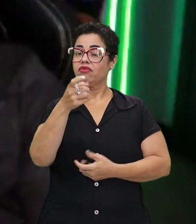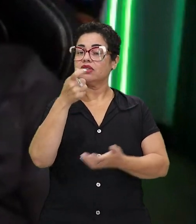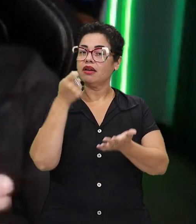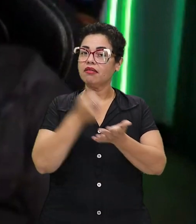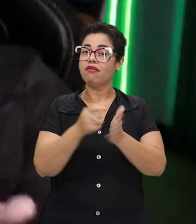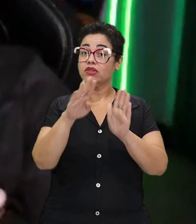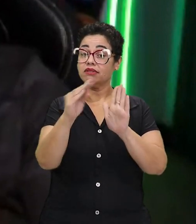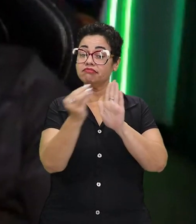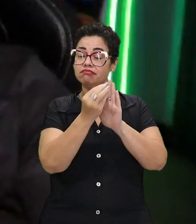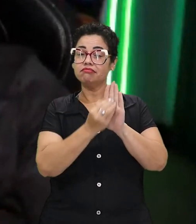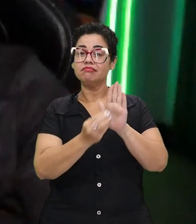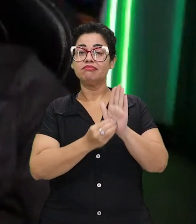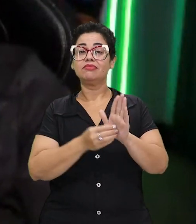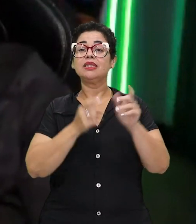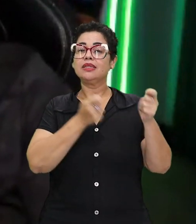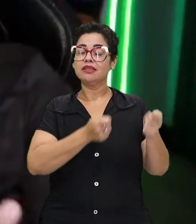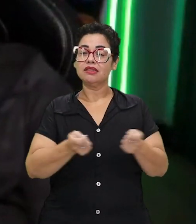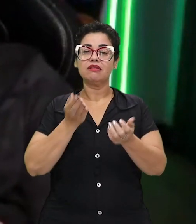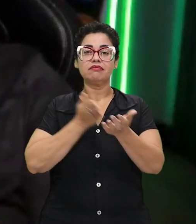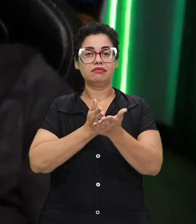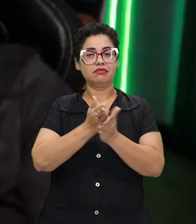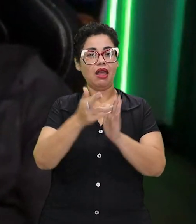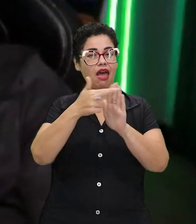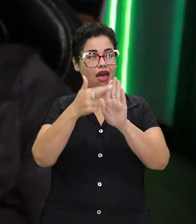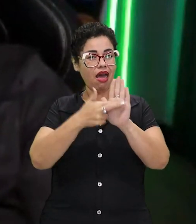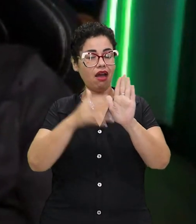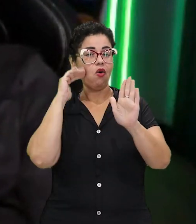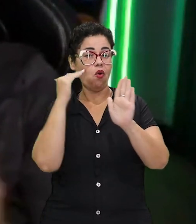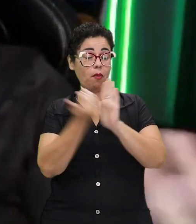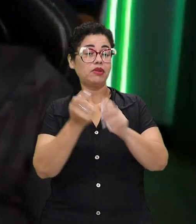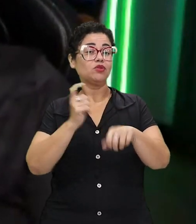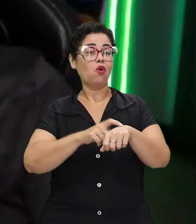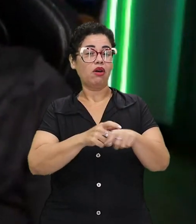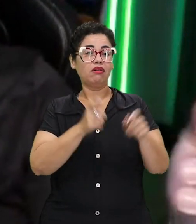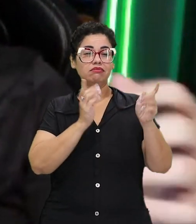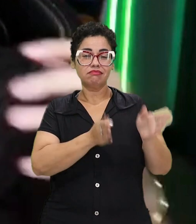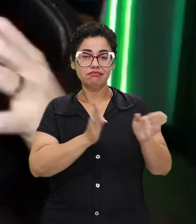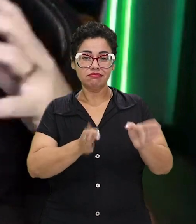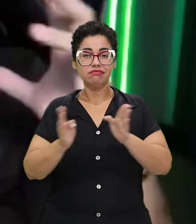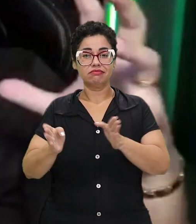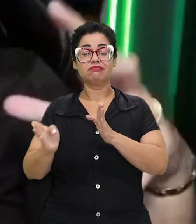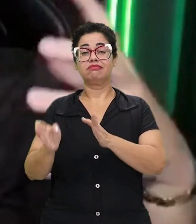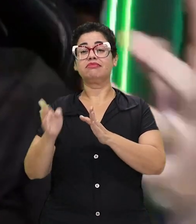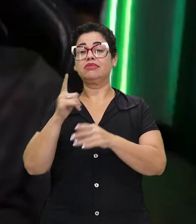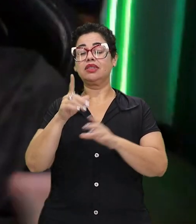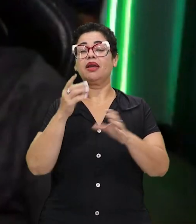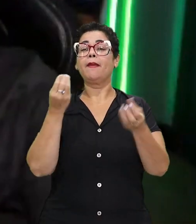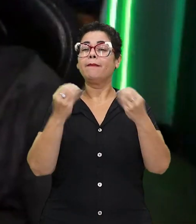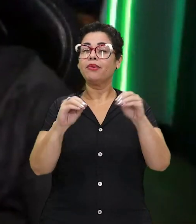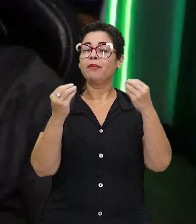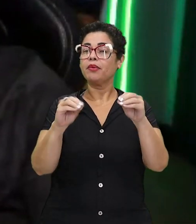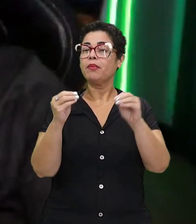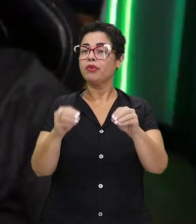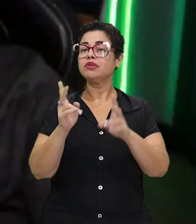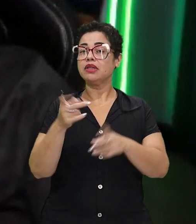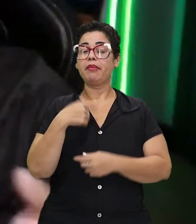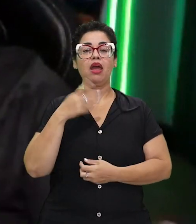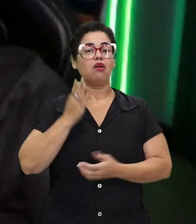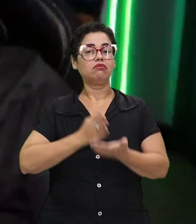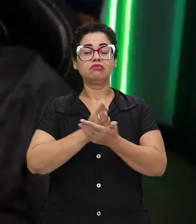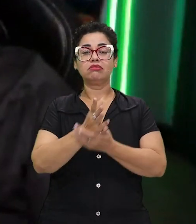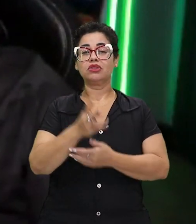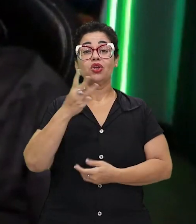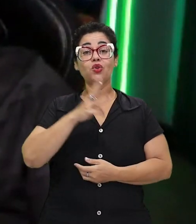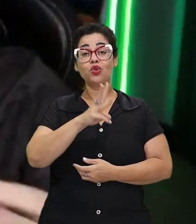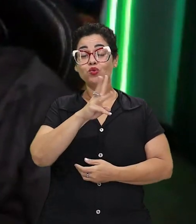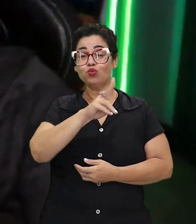você estipular o que você vai fazer e cumprir com essa regra. Até mesmo por ter ali uma fidelidade do seu público. Eu mesmo tenho